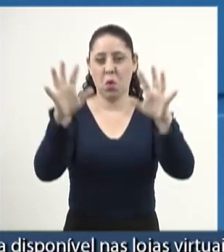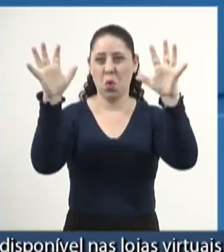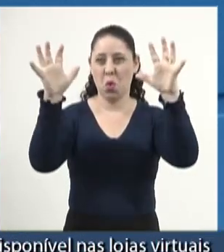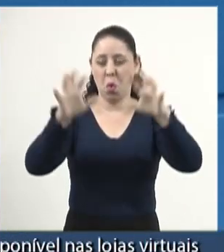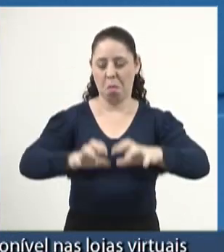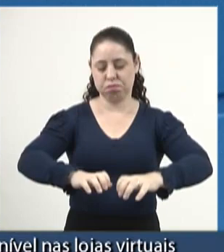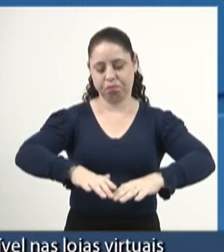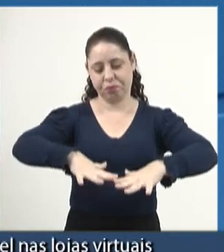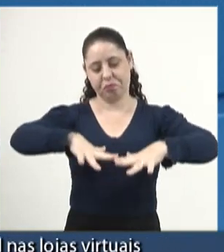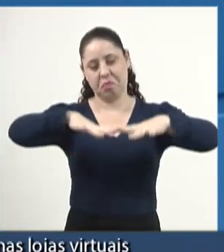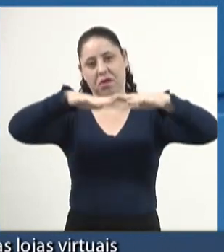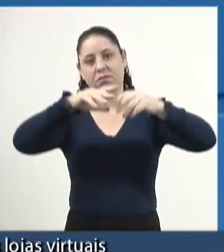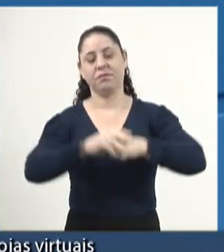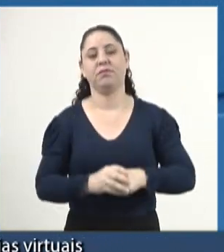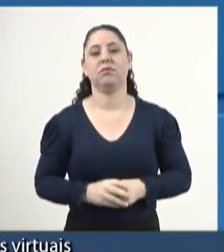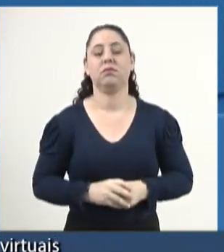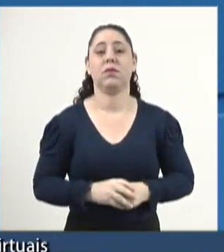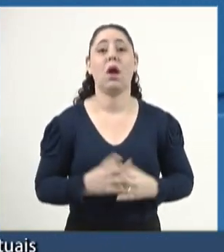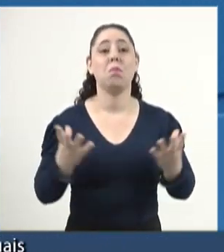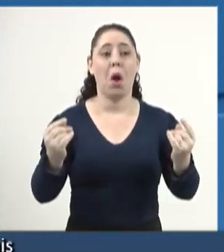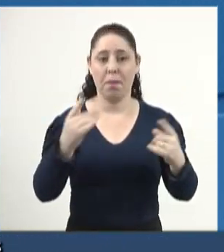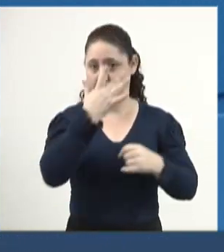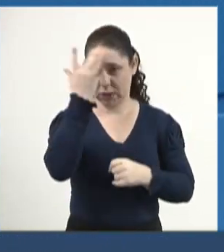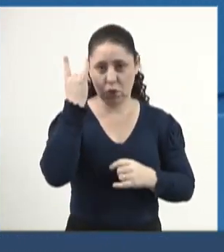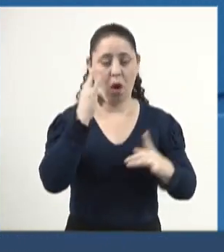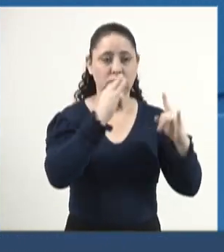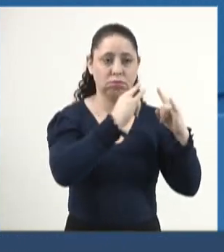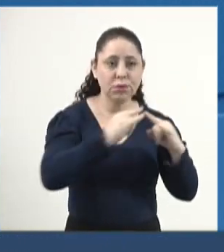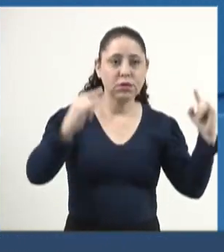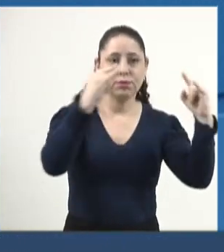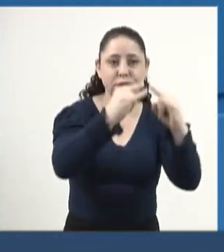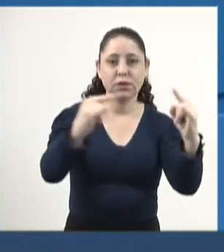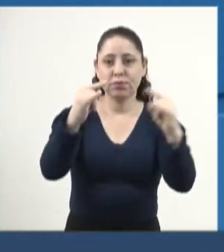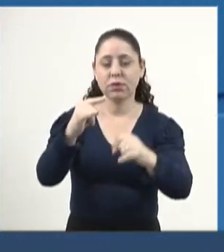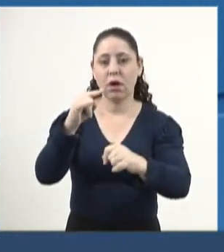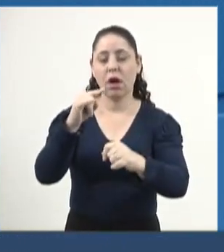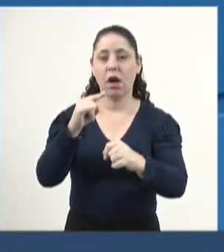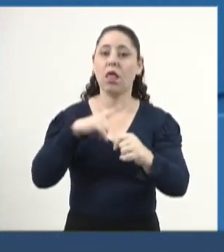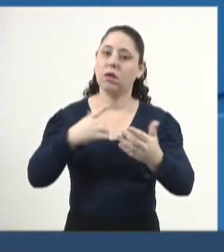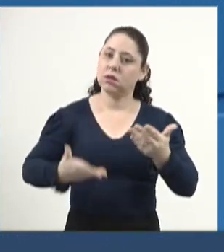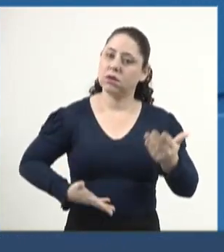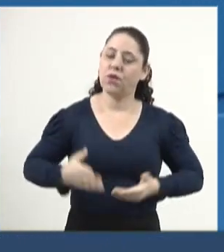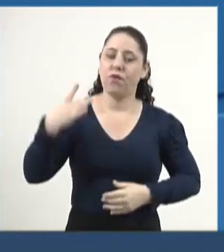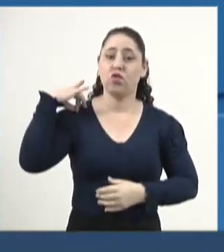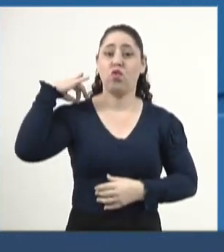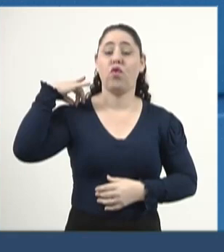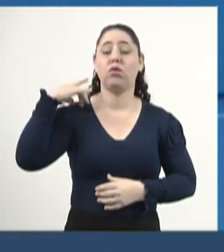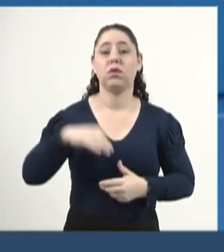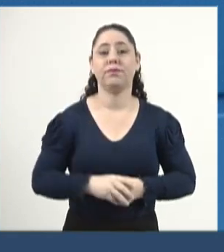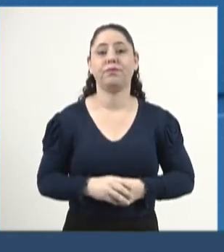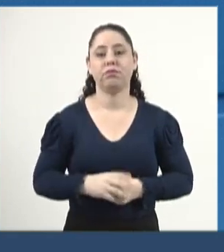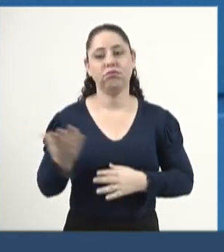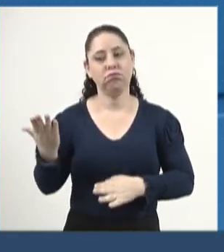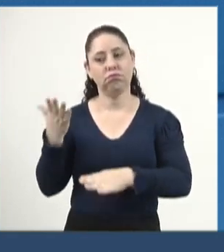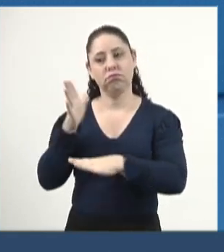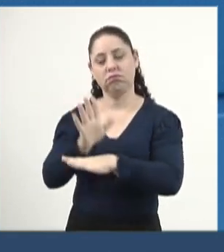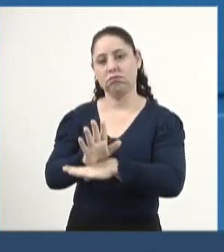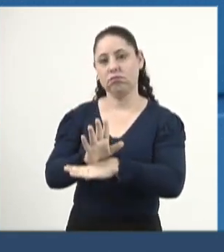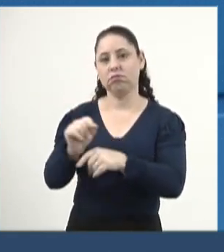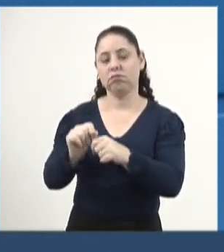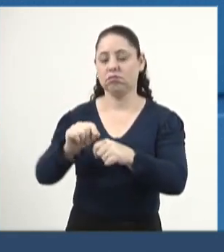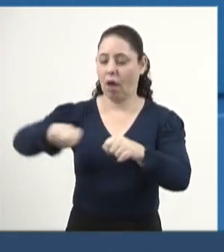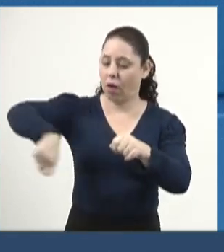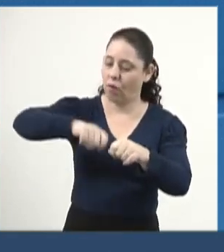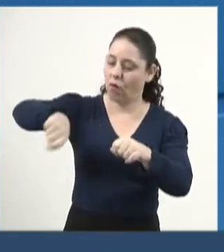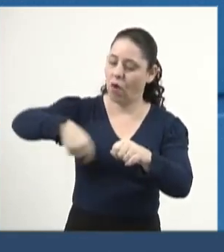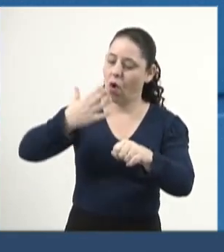Com centenas de assentados e acampados, prestando serviço voluntário para ajudar na produção dos